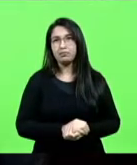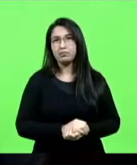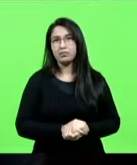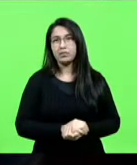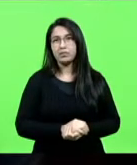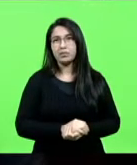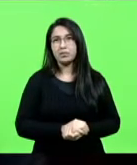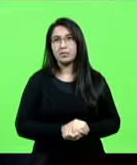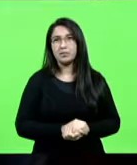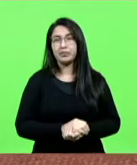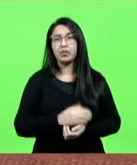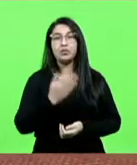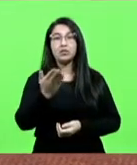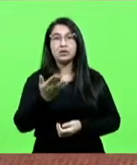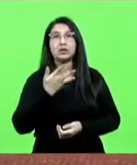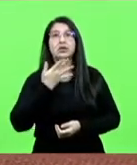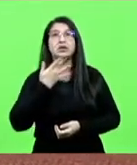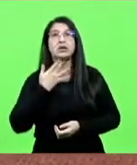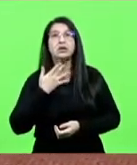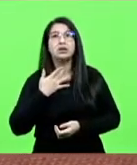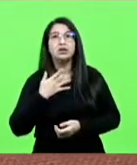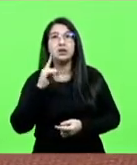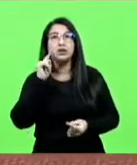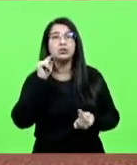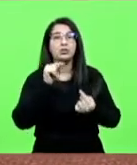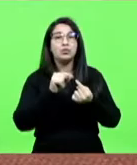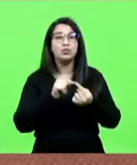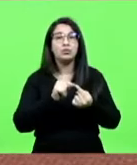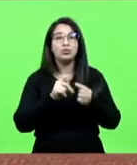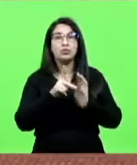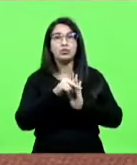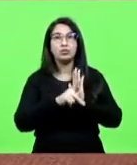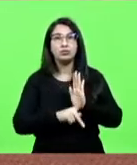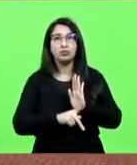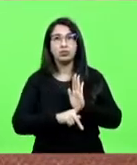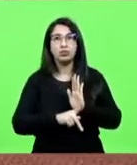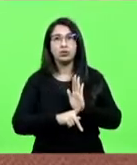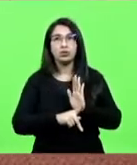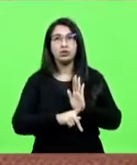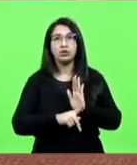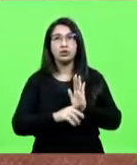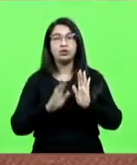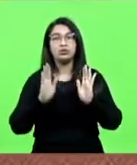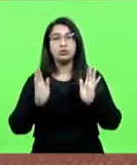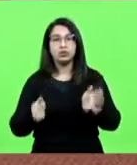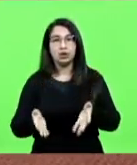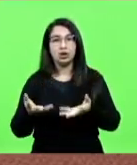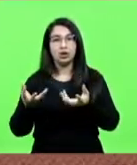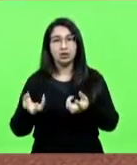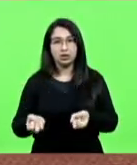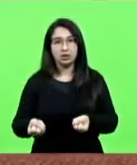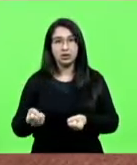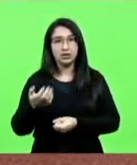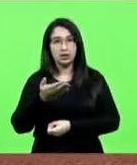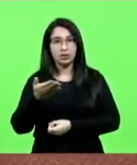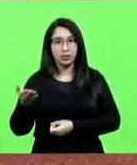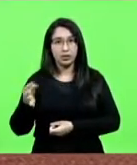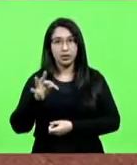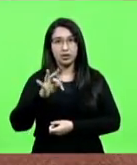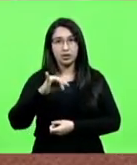seu desejo, o seu objetivo com o projeto foi contemplado pelos próprios órgãos, seja pelo próprio TJ,